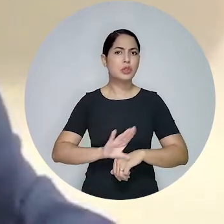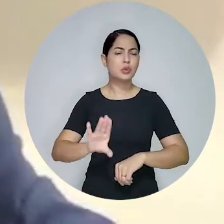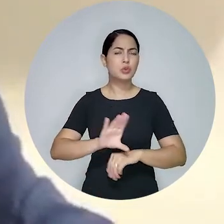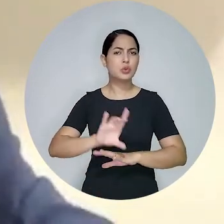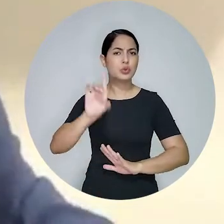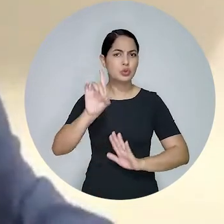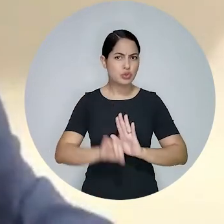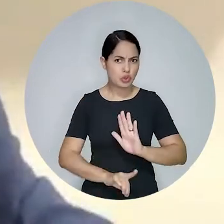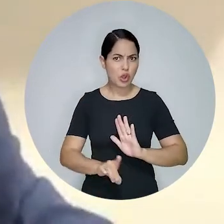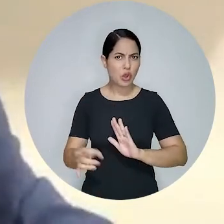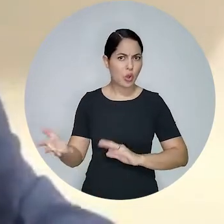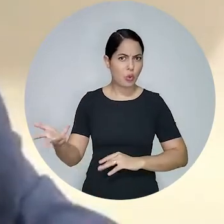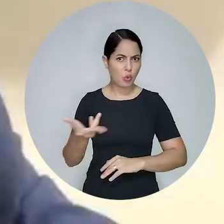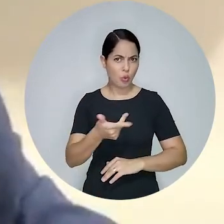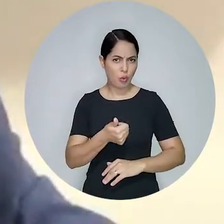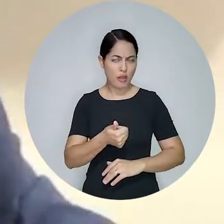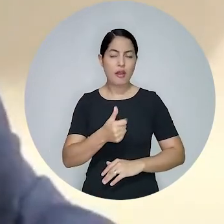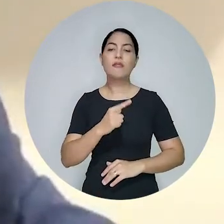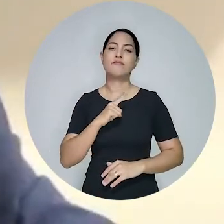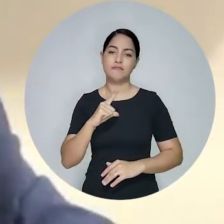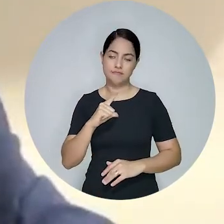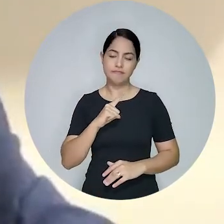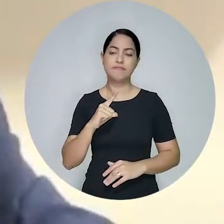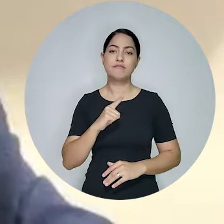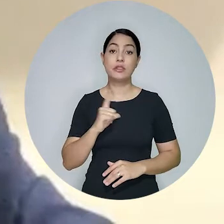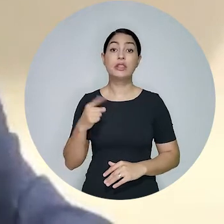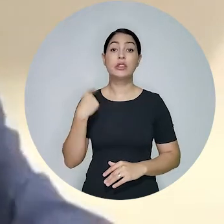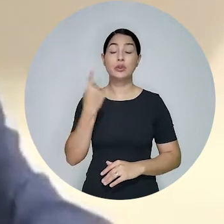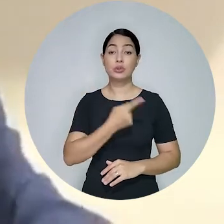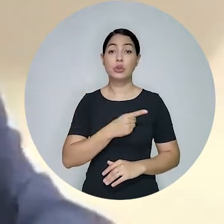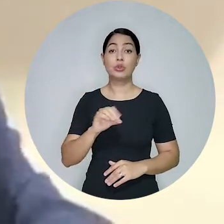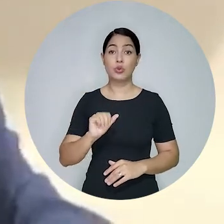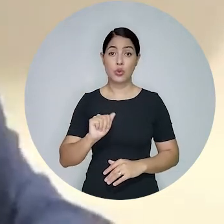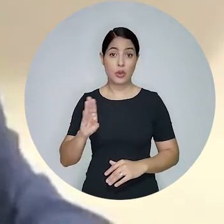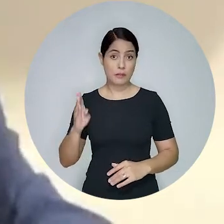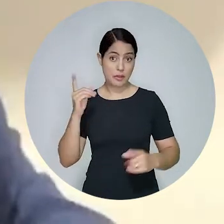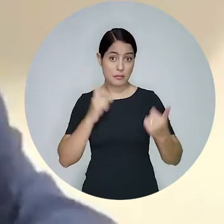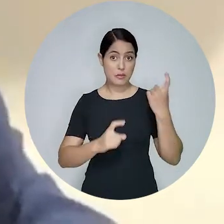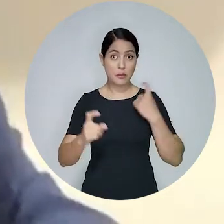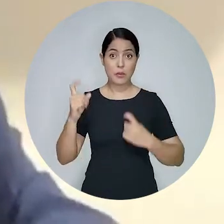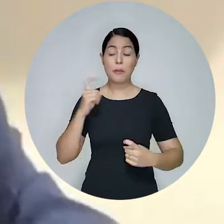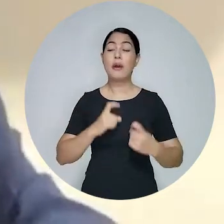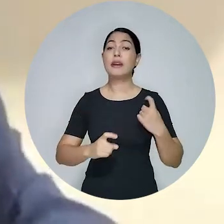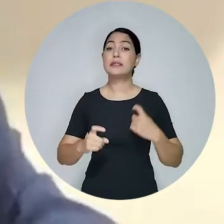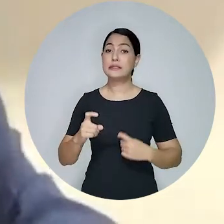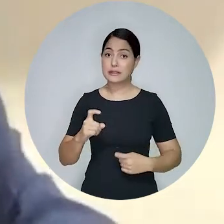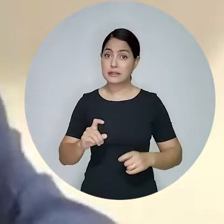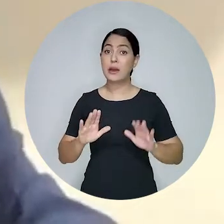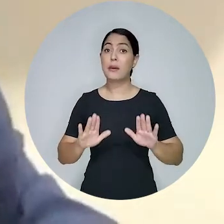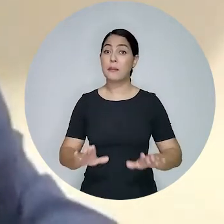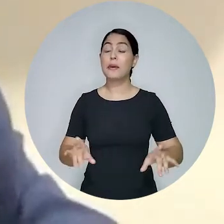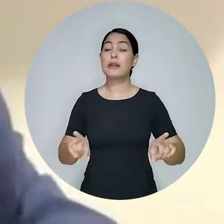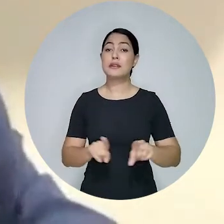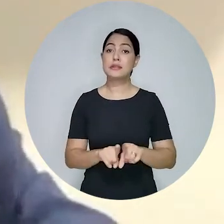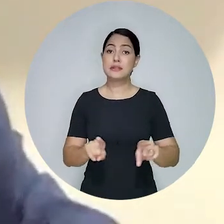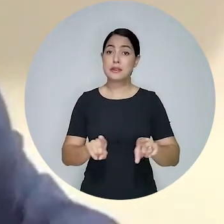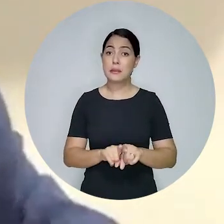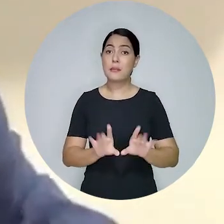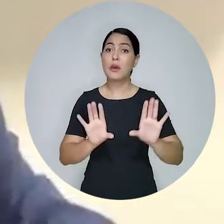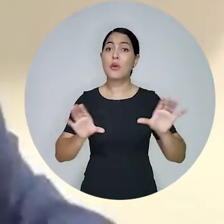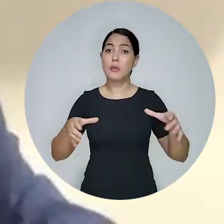qualidade para os cursos jurídicos. E esse parâmetro de qualidade é uma preocupação não apenas da OAB Nacional,